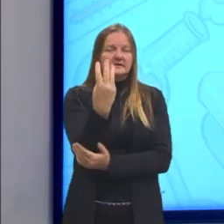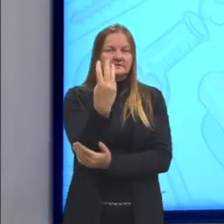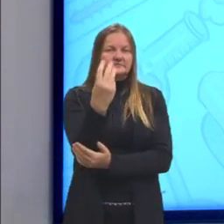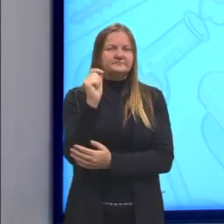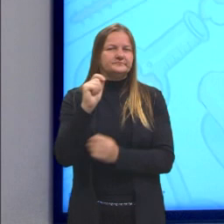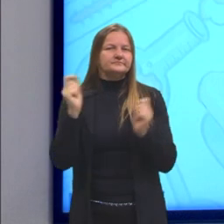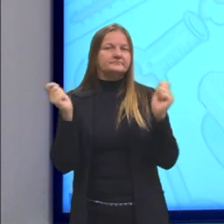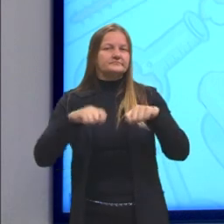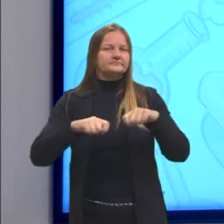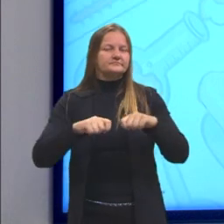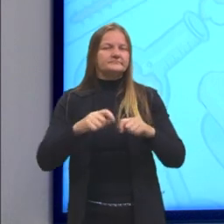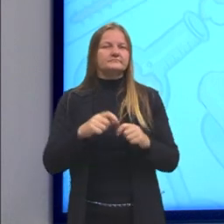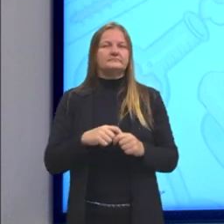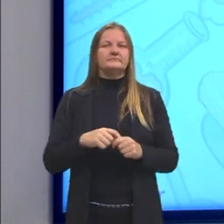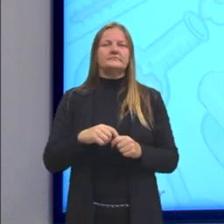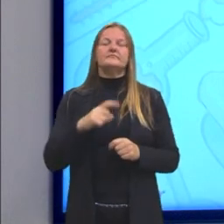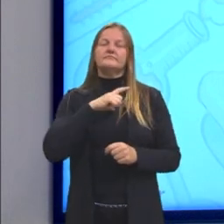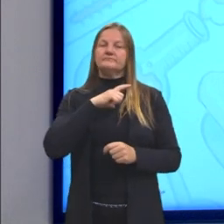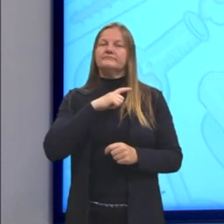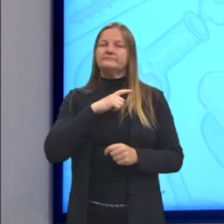relacionada com a questão do senso comum.